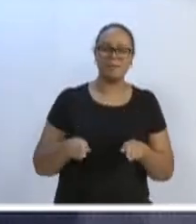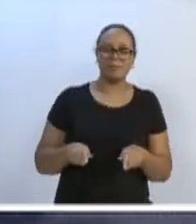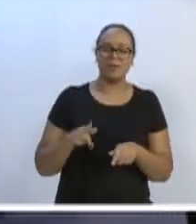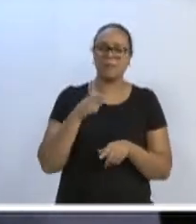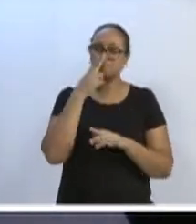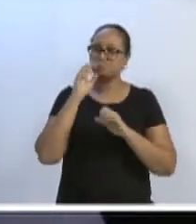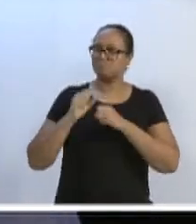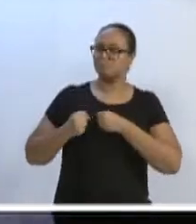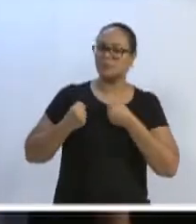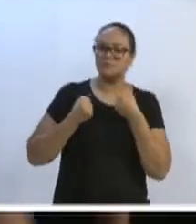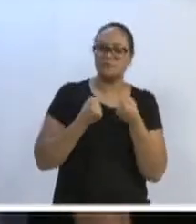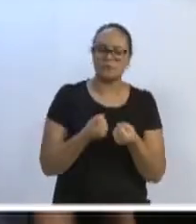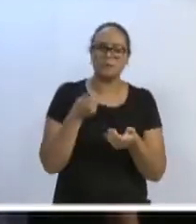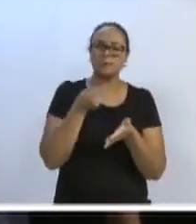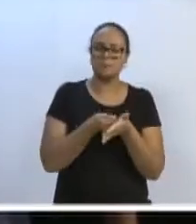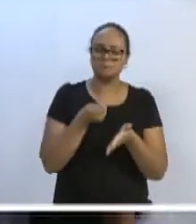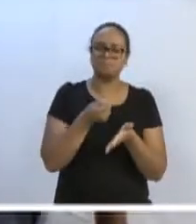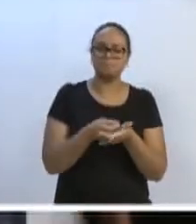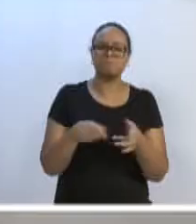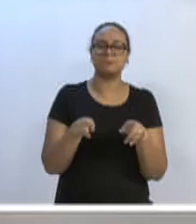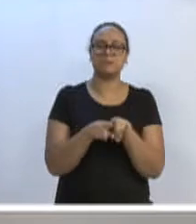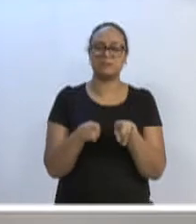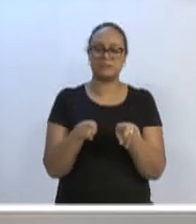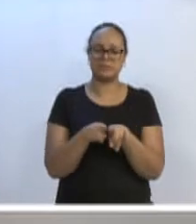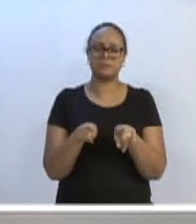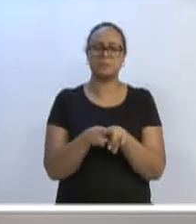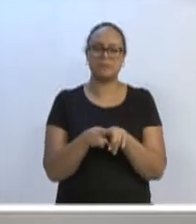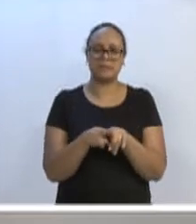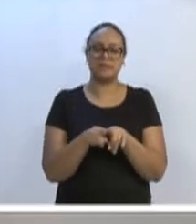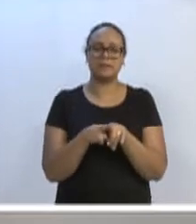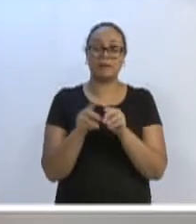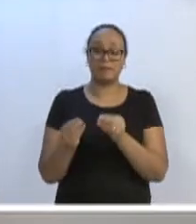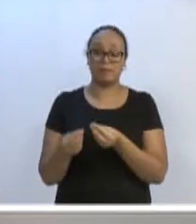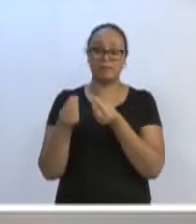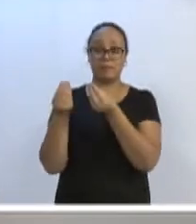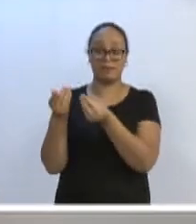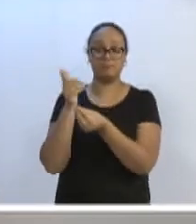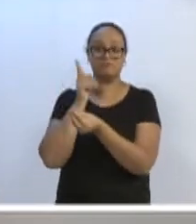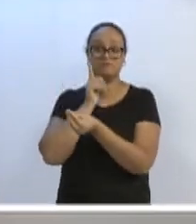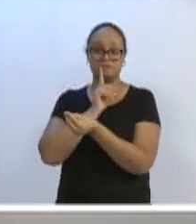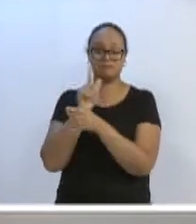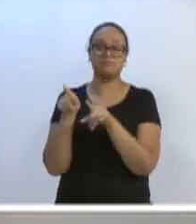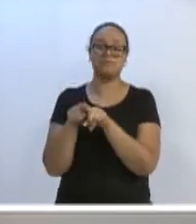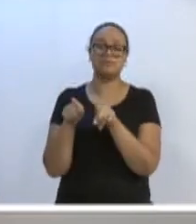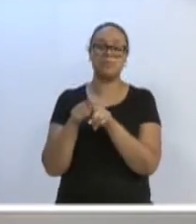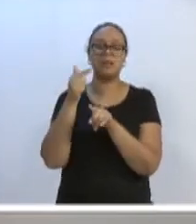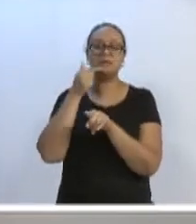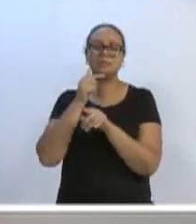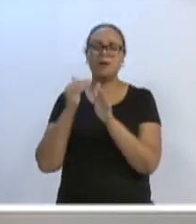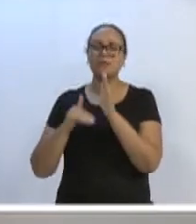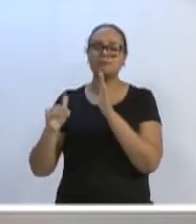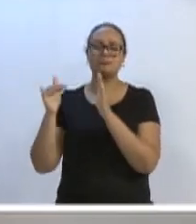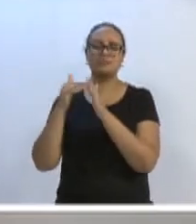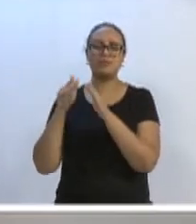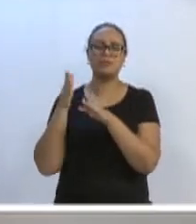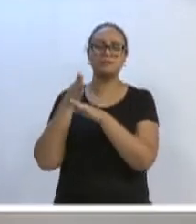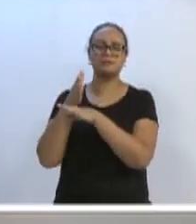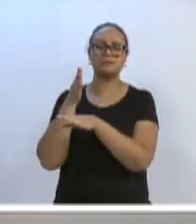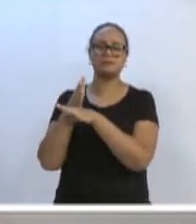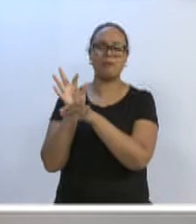também para que essa entrega acontecesse. Ele que estava lá durante a semana inteira organizando